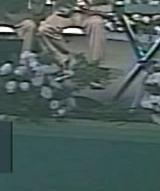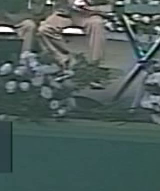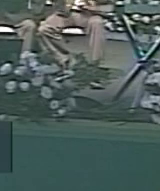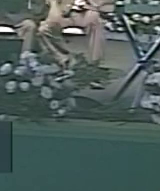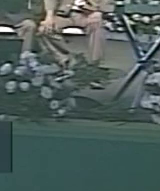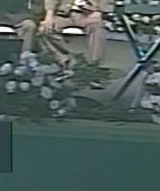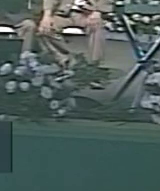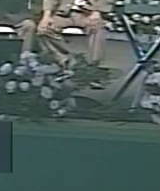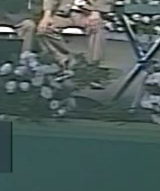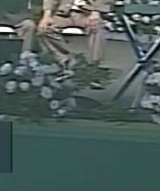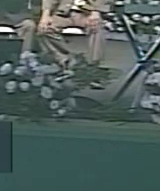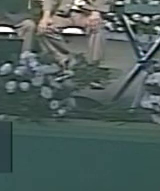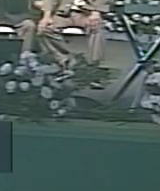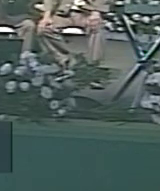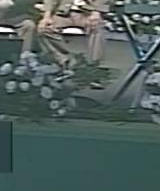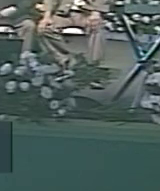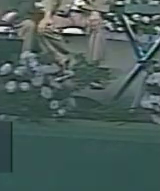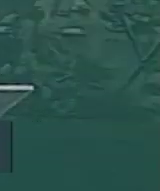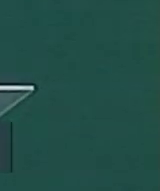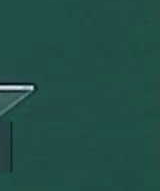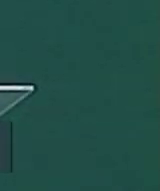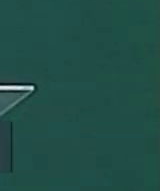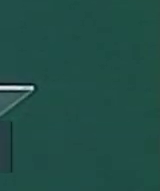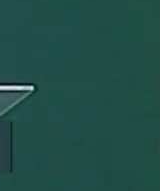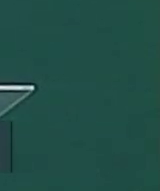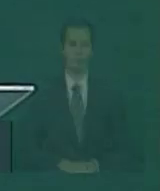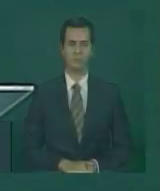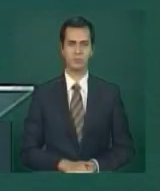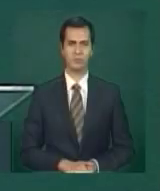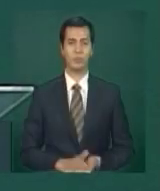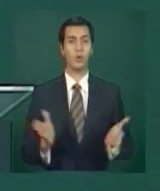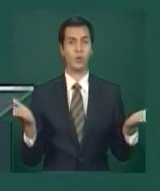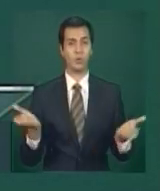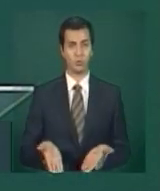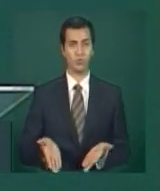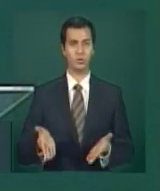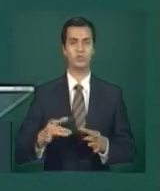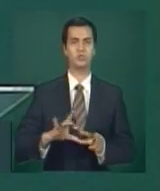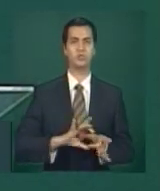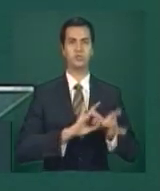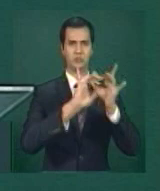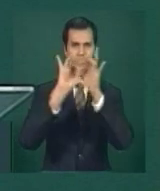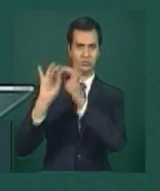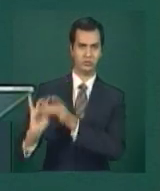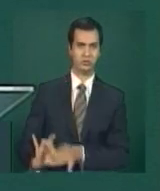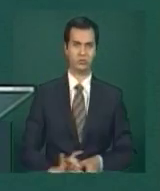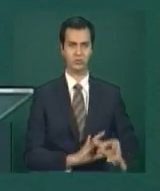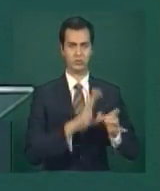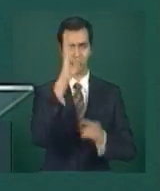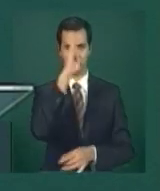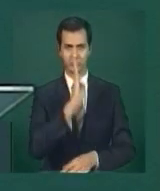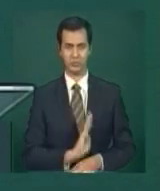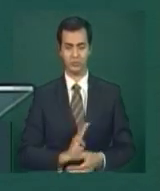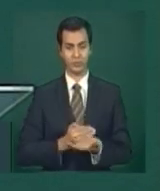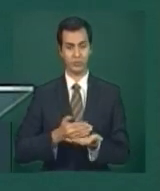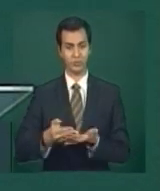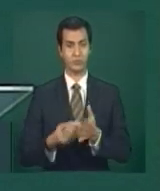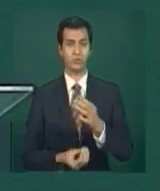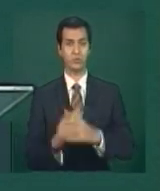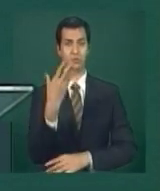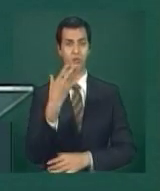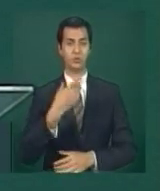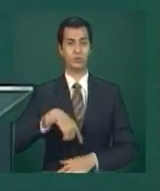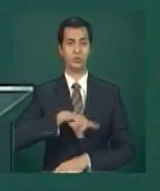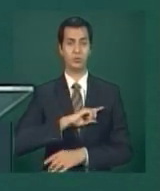A rede começa a ser implantada a partir do dia de hoje. Nos próximos 60 dias, estaremos trabalhando